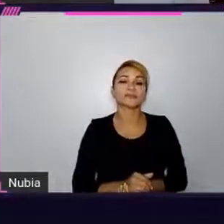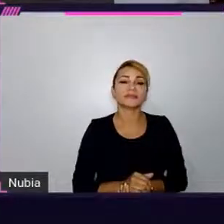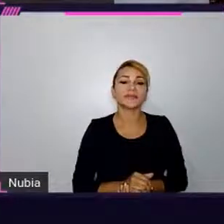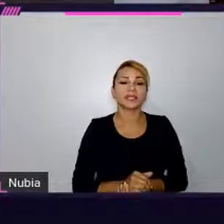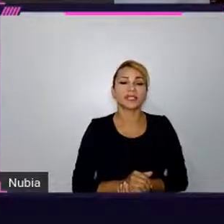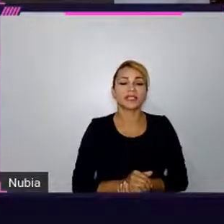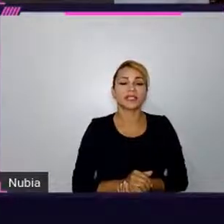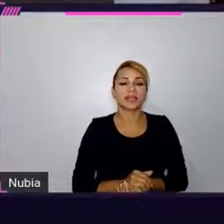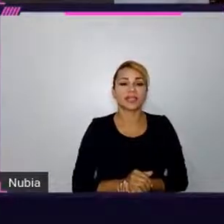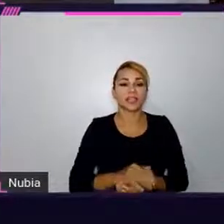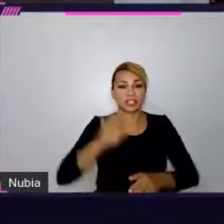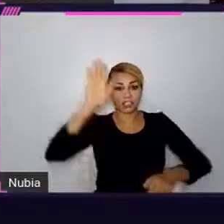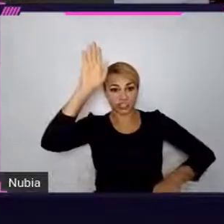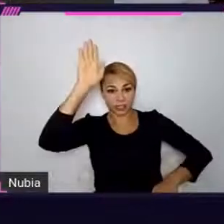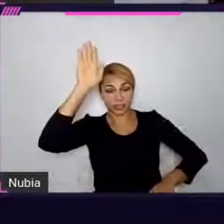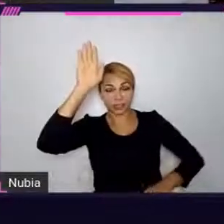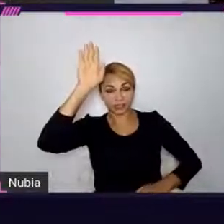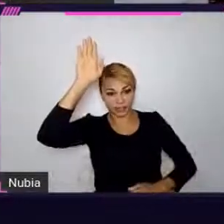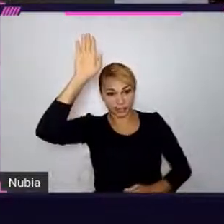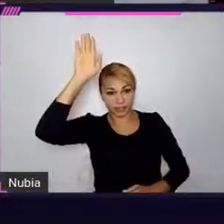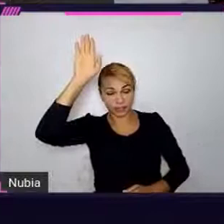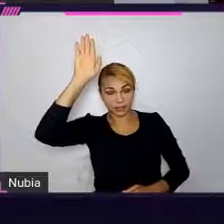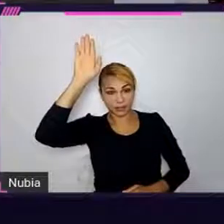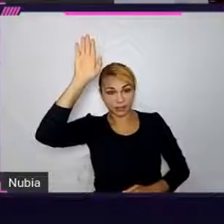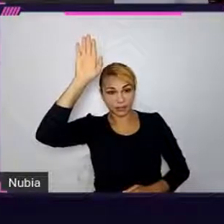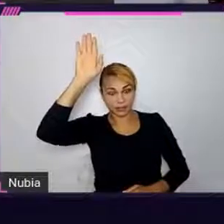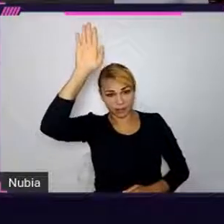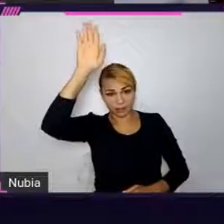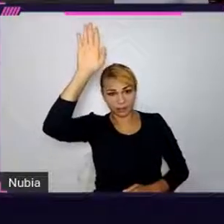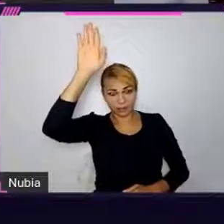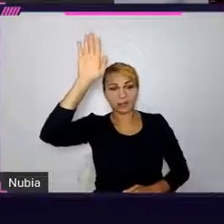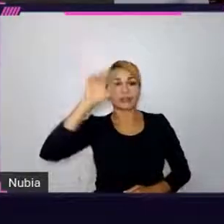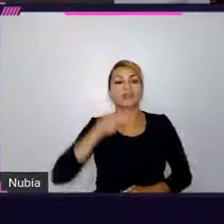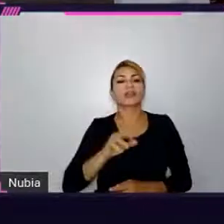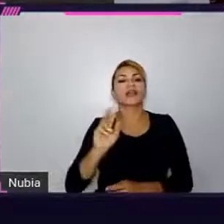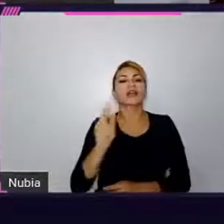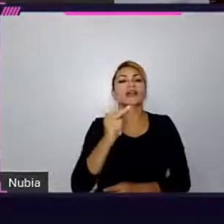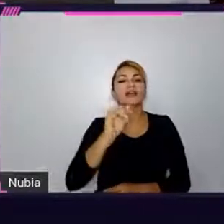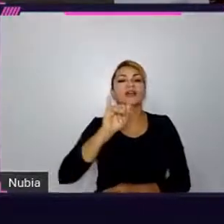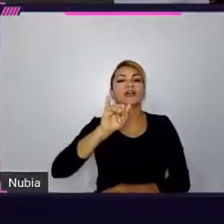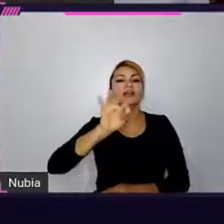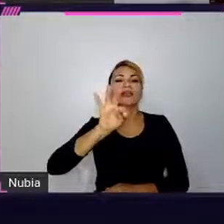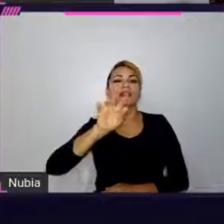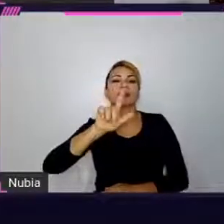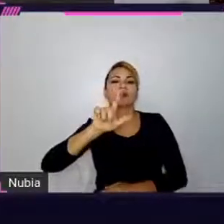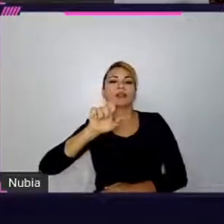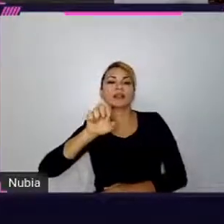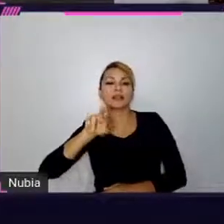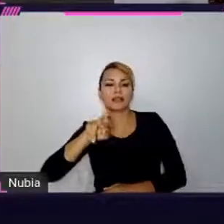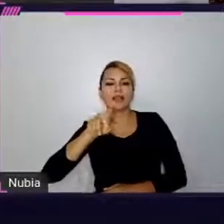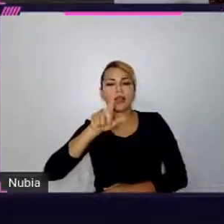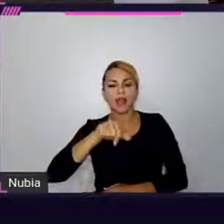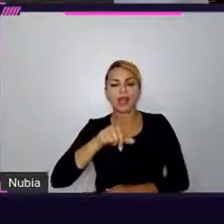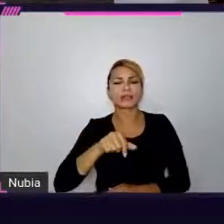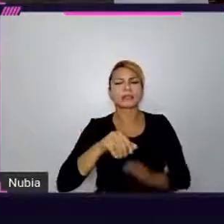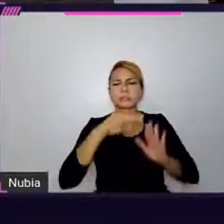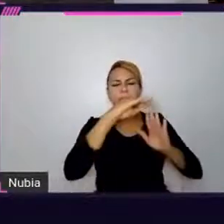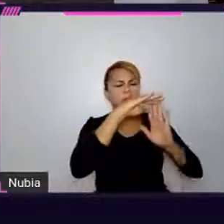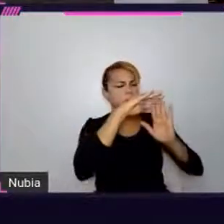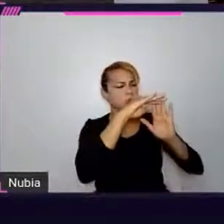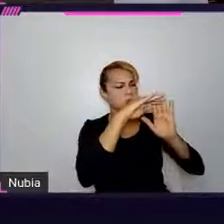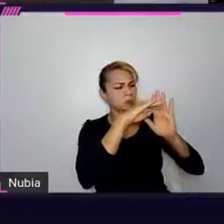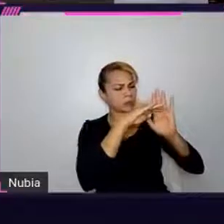época, houve uma queima enorme de livros em diversas cidades da Alemanha. A lista de obras era imensa. Mais de 3 mil obras